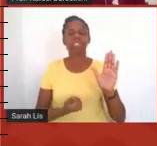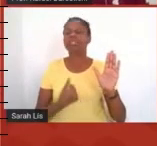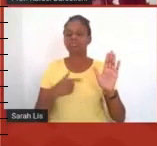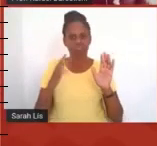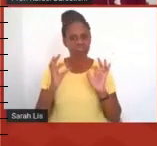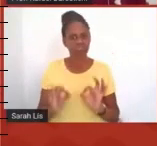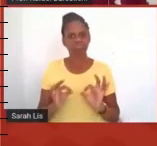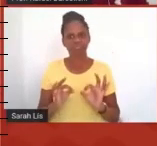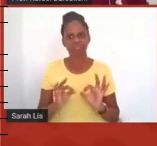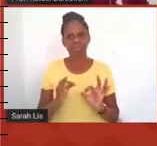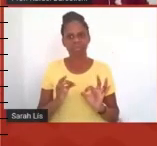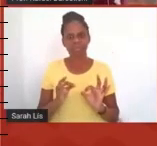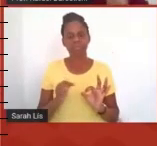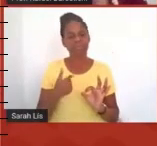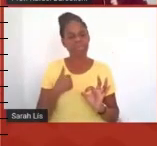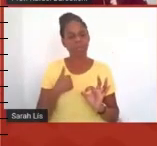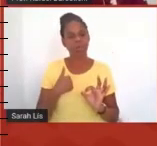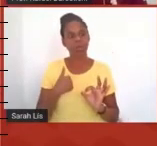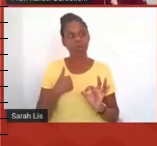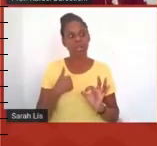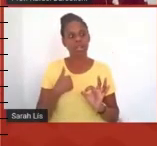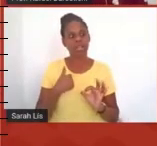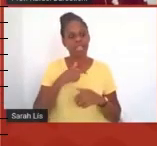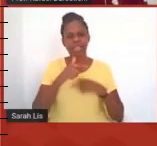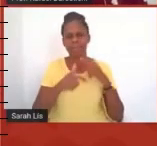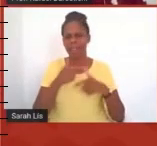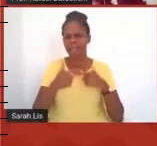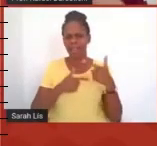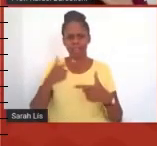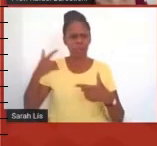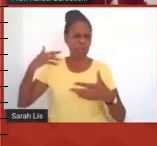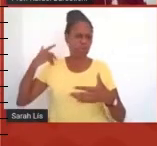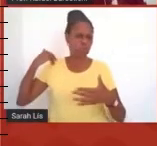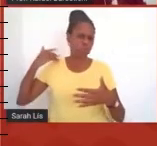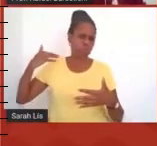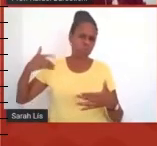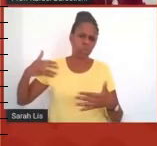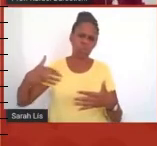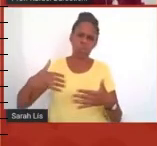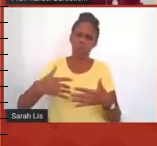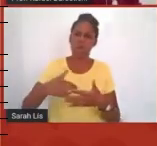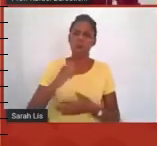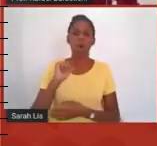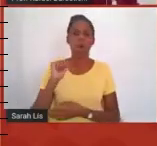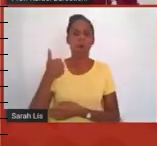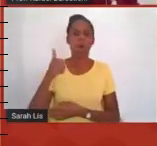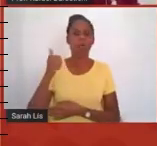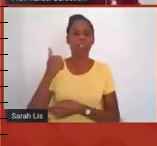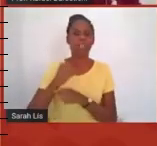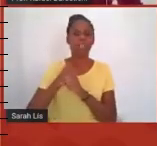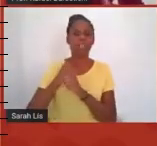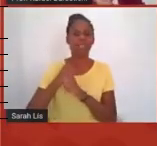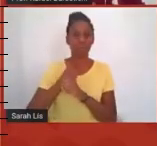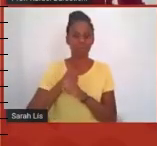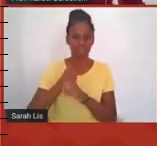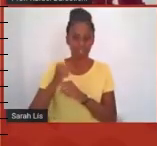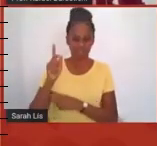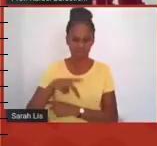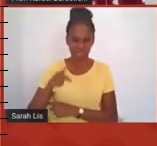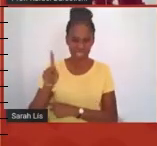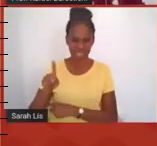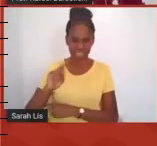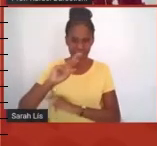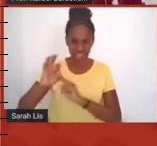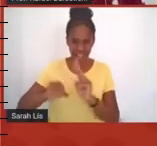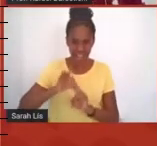dúvidas que de todos os trabalhos que eu tive a oportunidade de fazer nesses meus 11 anos de docência aqui na UFSCar esse é